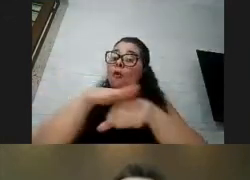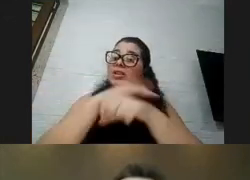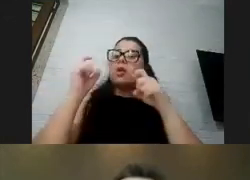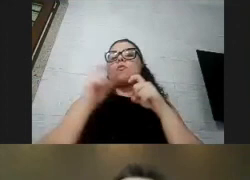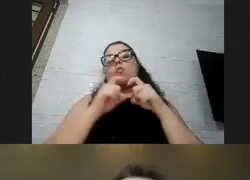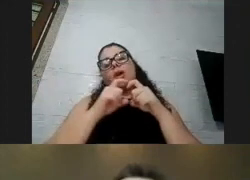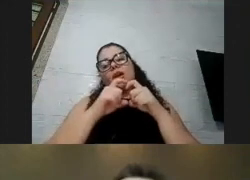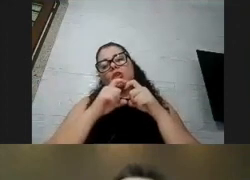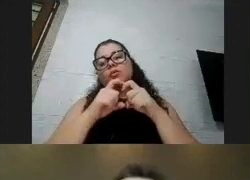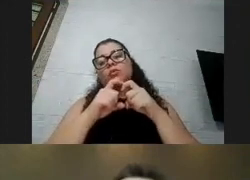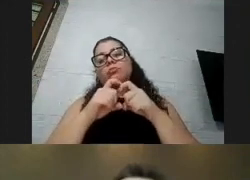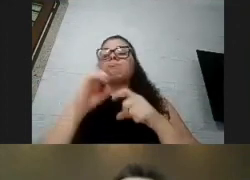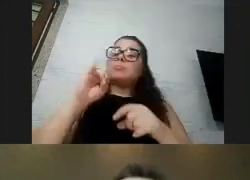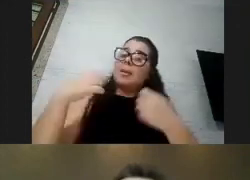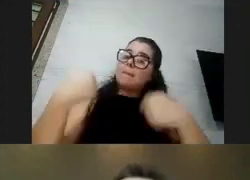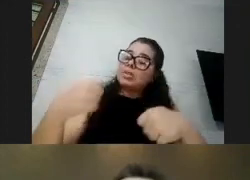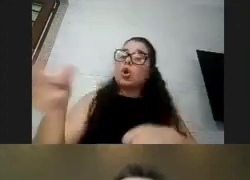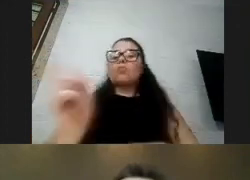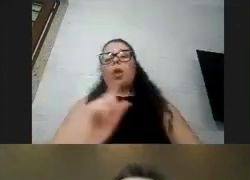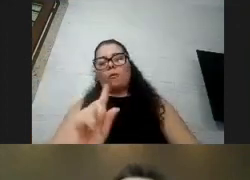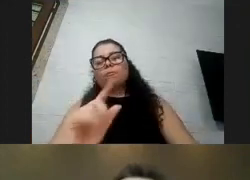fazer se vale a pena ou não avaliar